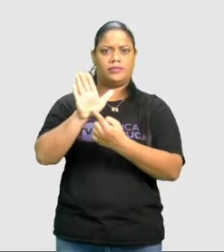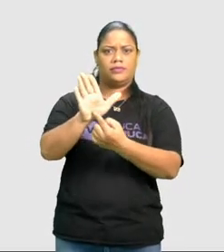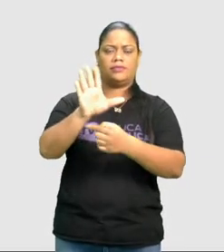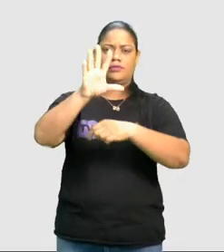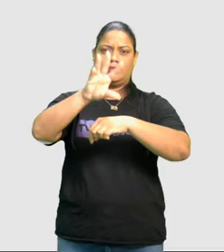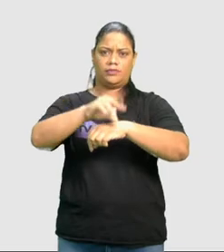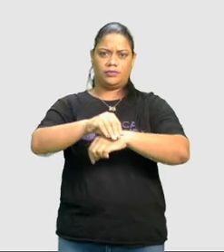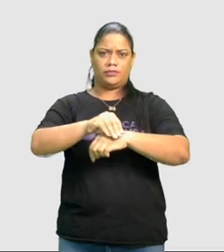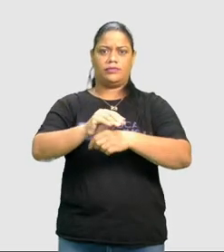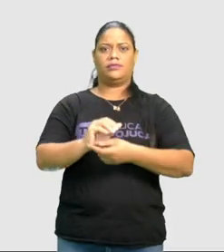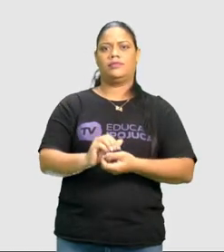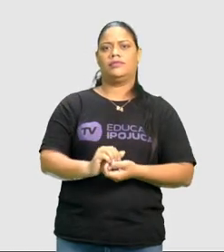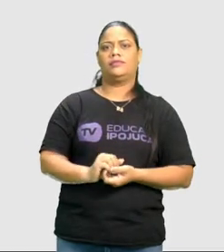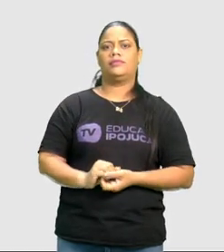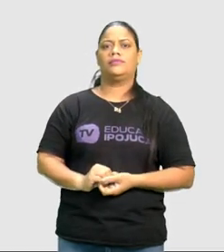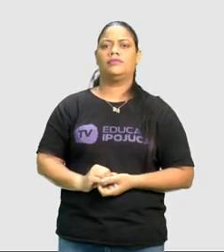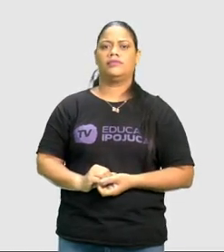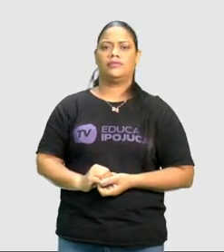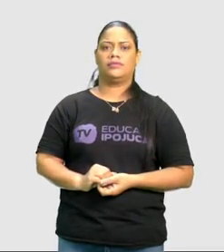foto,